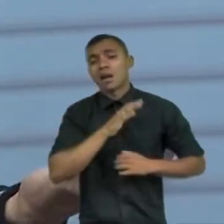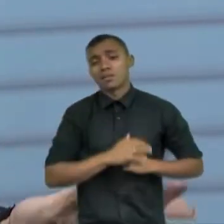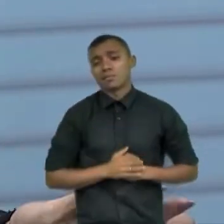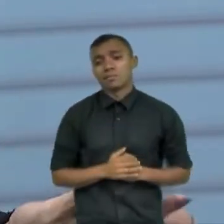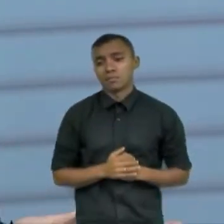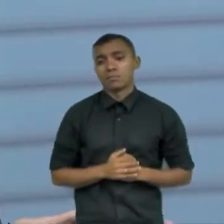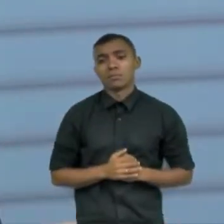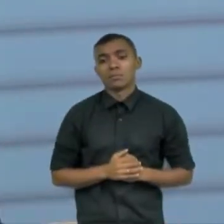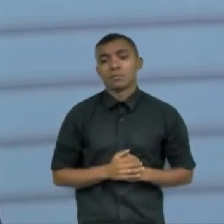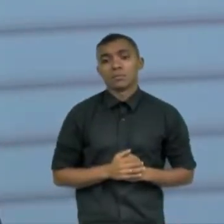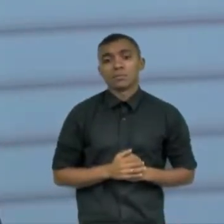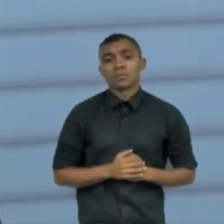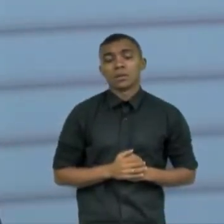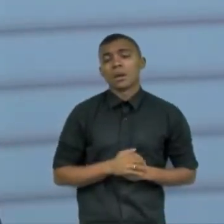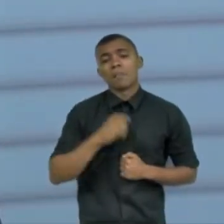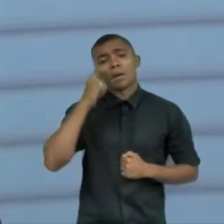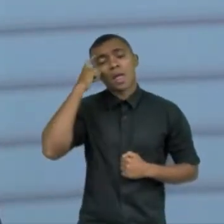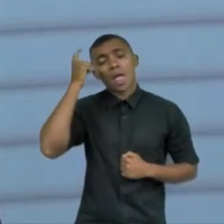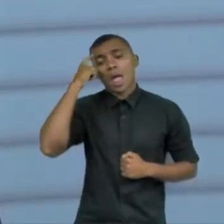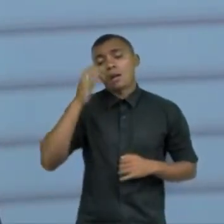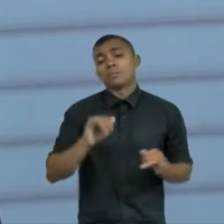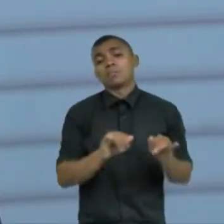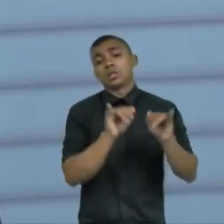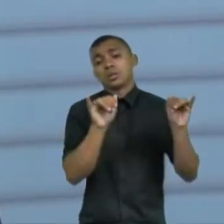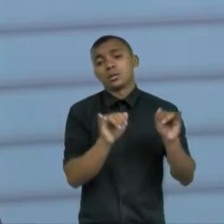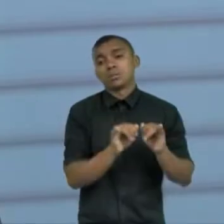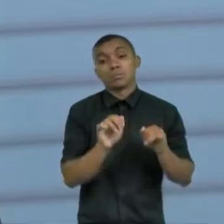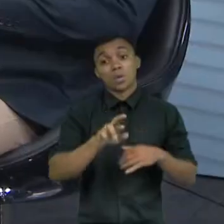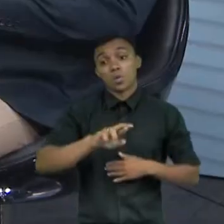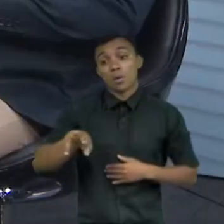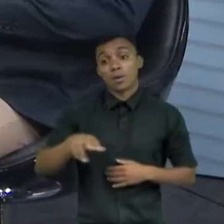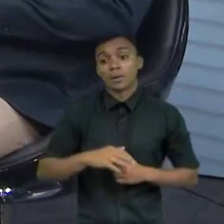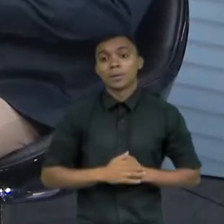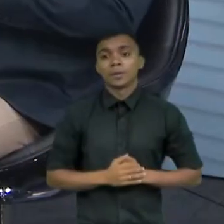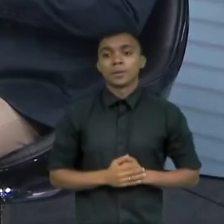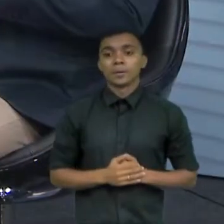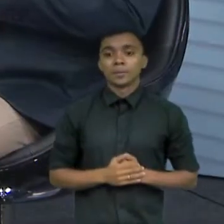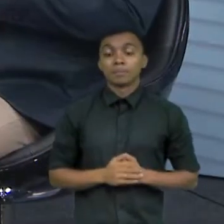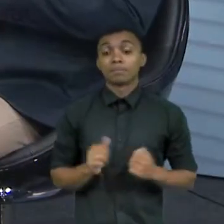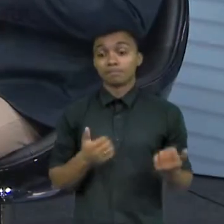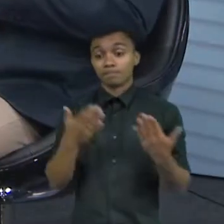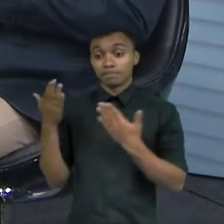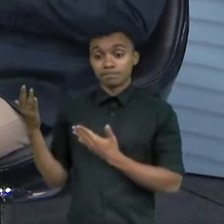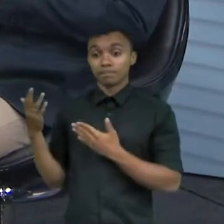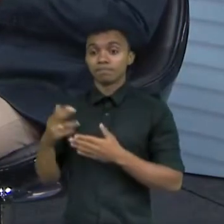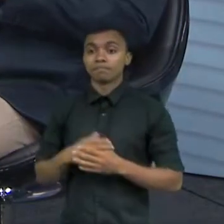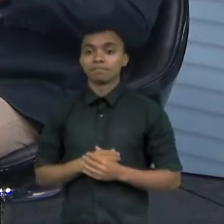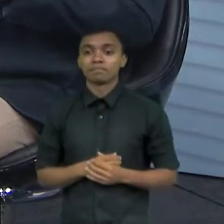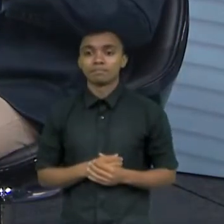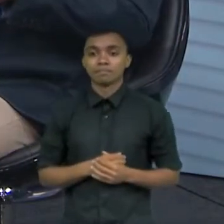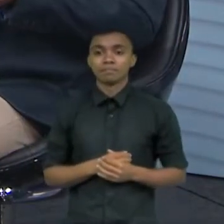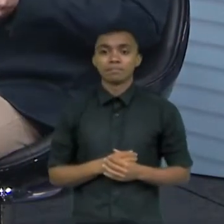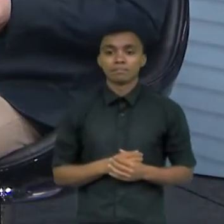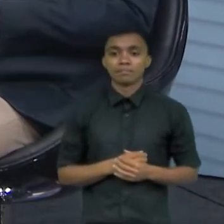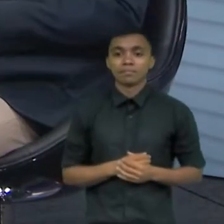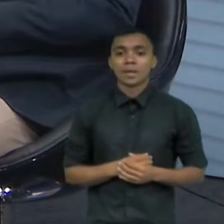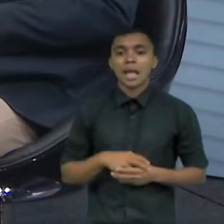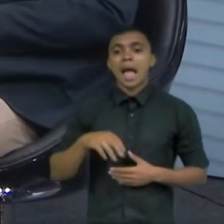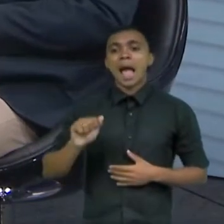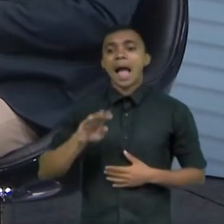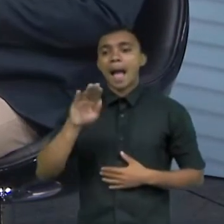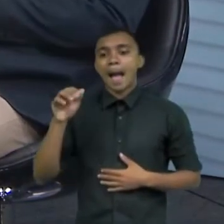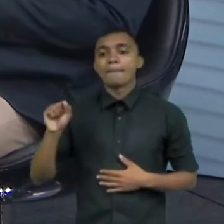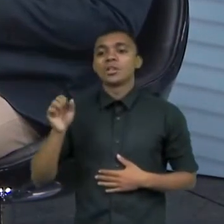costumam dizer hoje em dia mimimi bom doutora Fabiana fala aqui comigo doutora o que a UAB tem feito porque a senhora